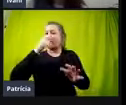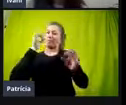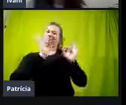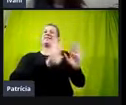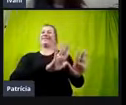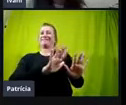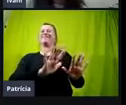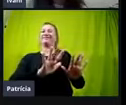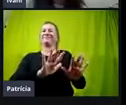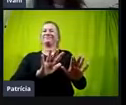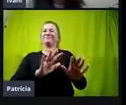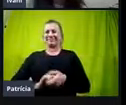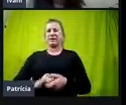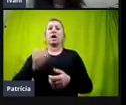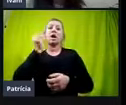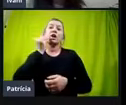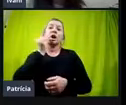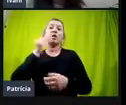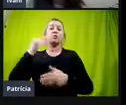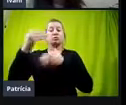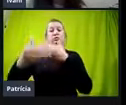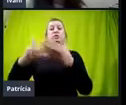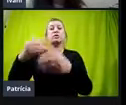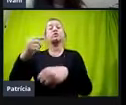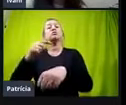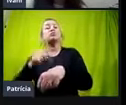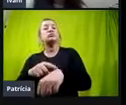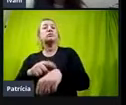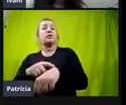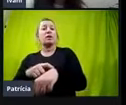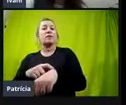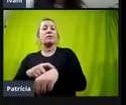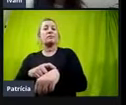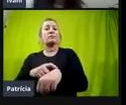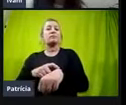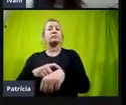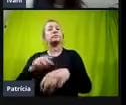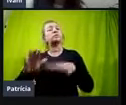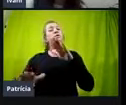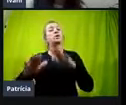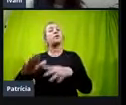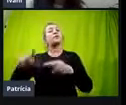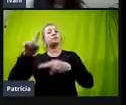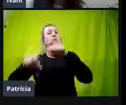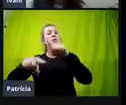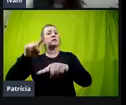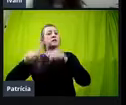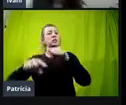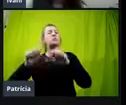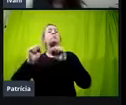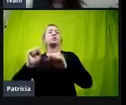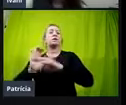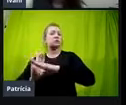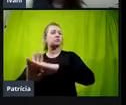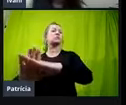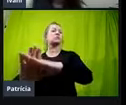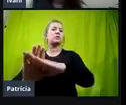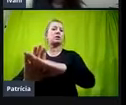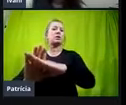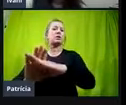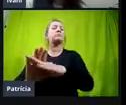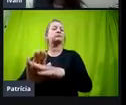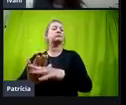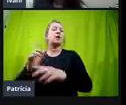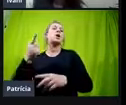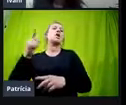A gente, claro, durante um tempo, eu tentei mostrar para ele que talvez aquele recurso pudesse ajudá-lo, né, a realizar